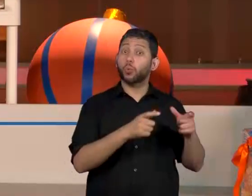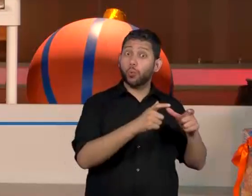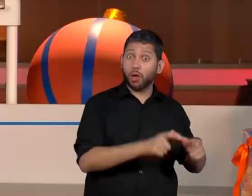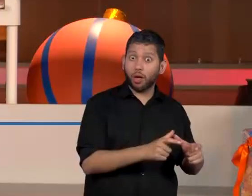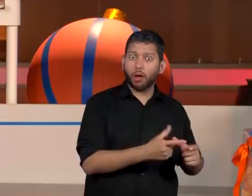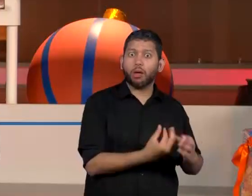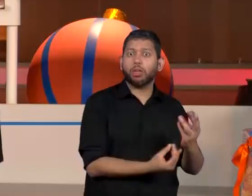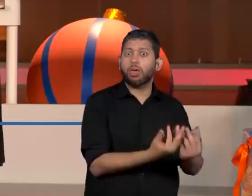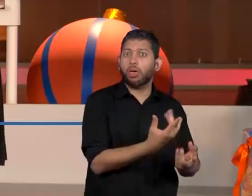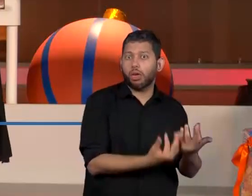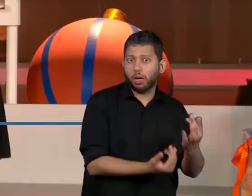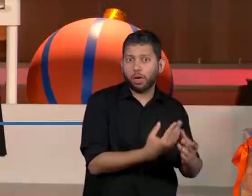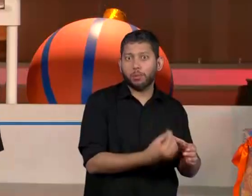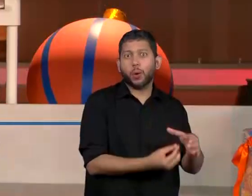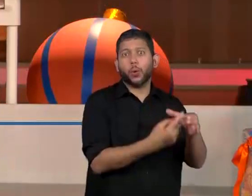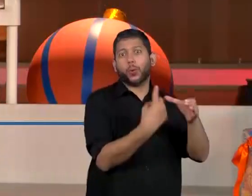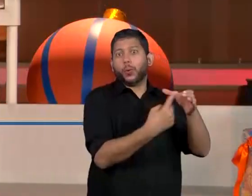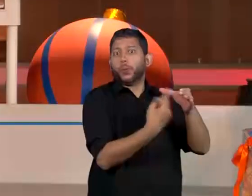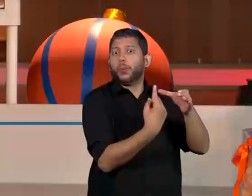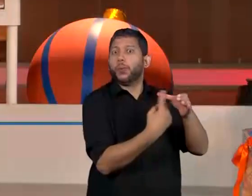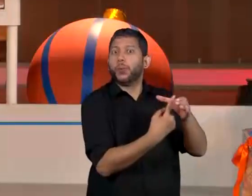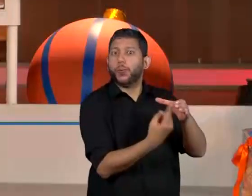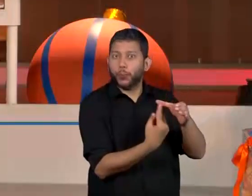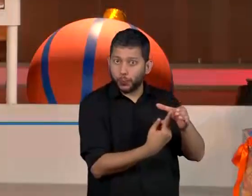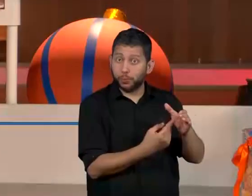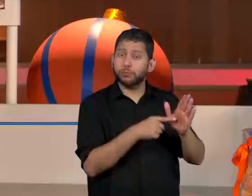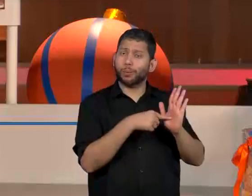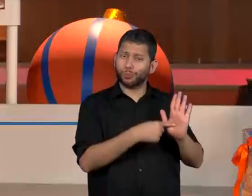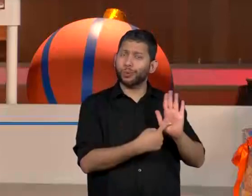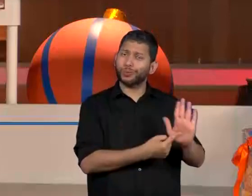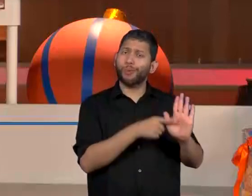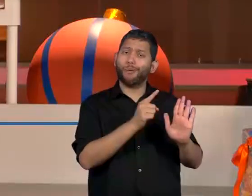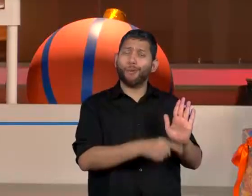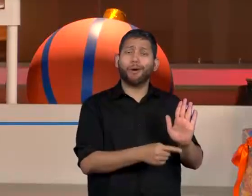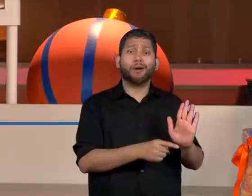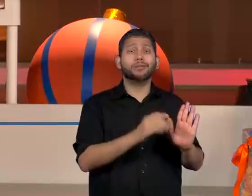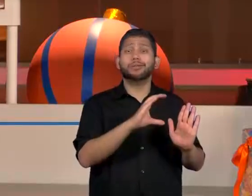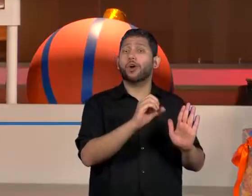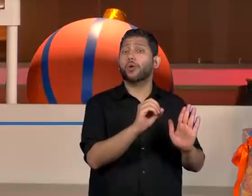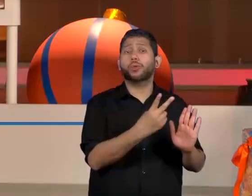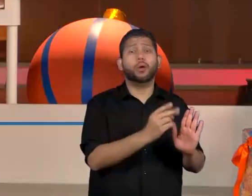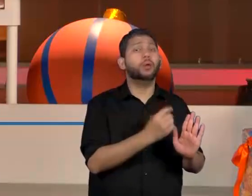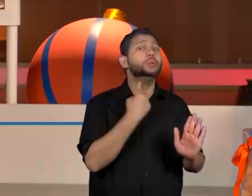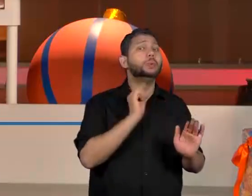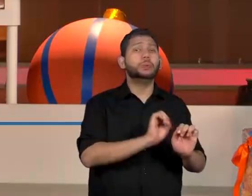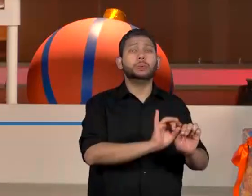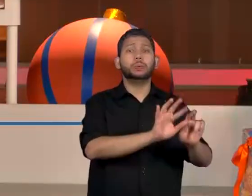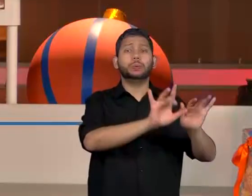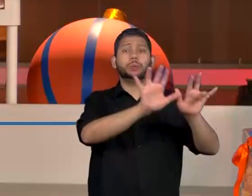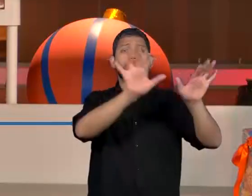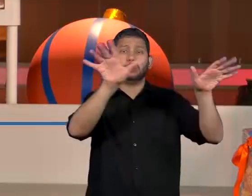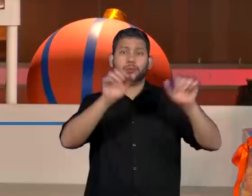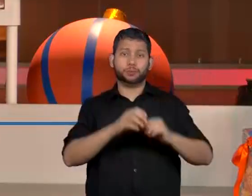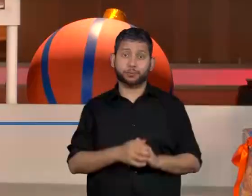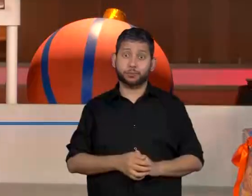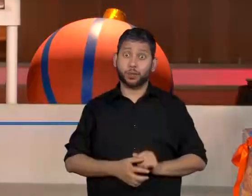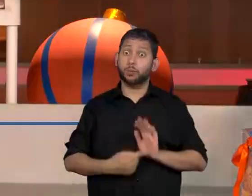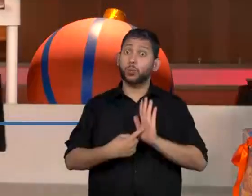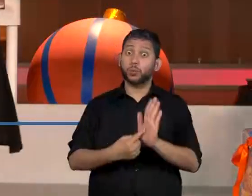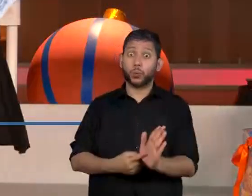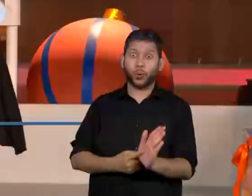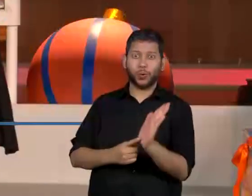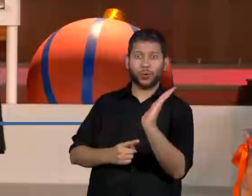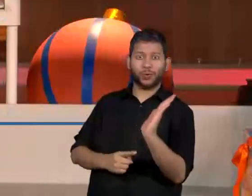mas aí, no caso, o vídeo deixou bem claro, já são poluentes. E a energia eólica do Sol, que parecem